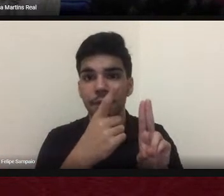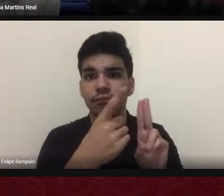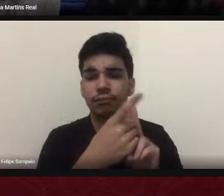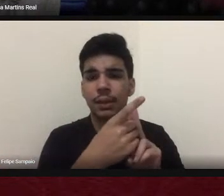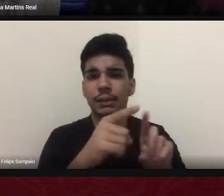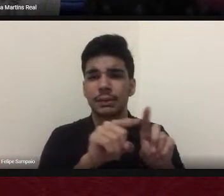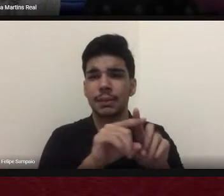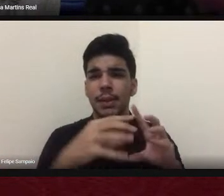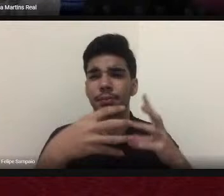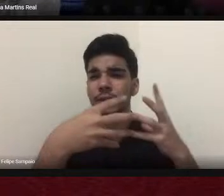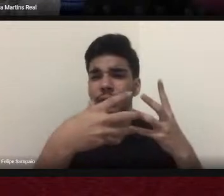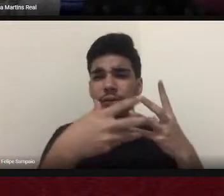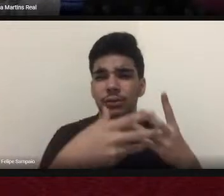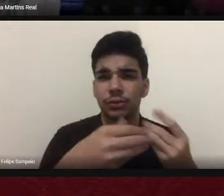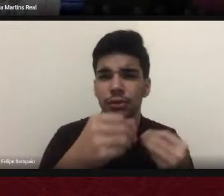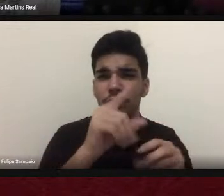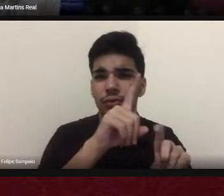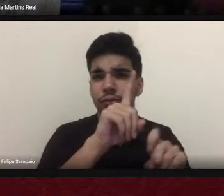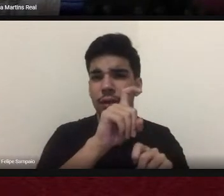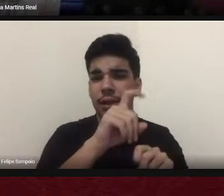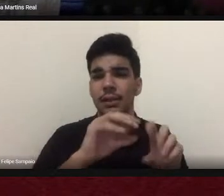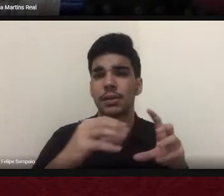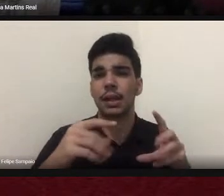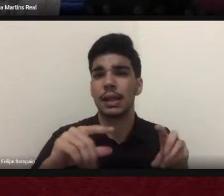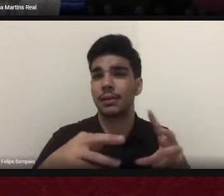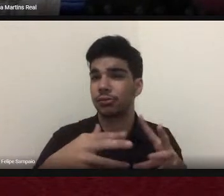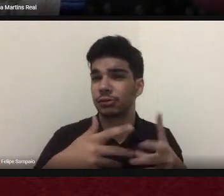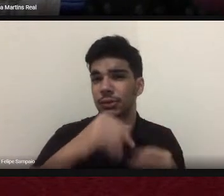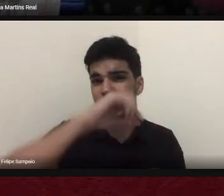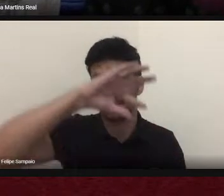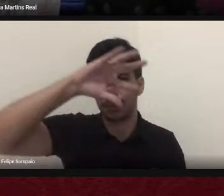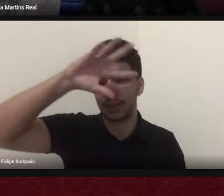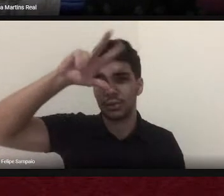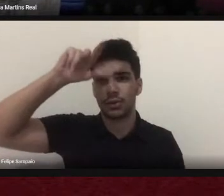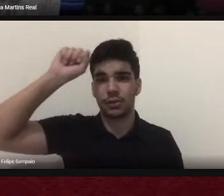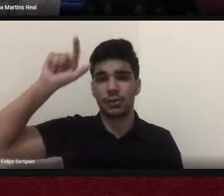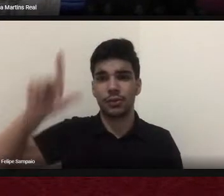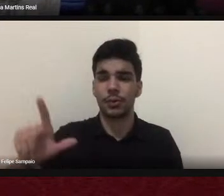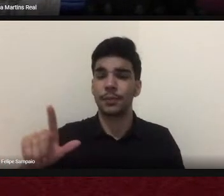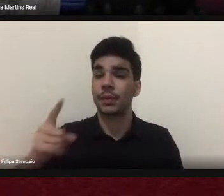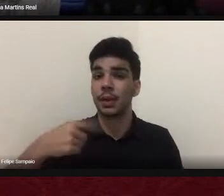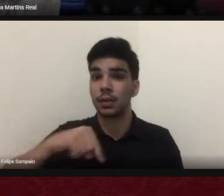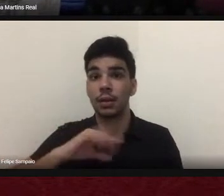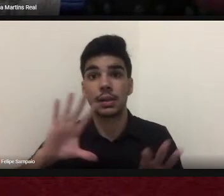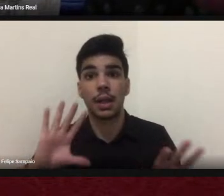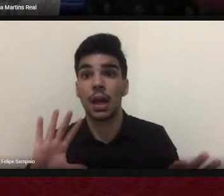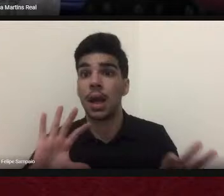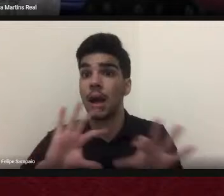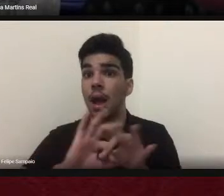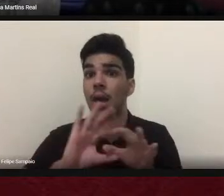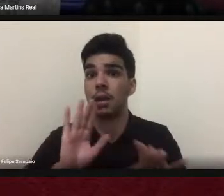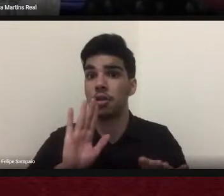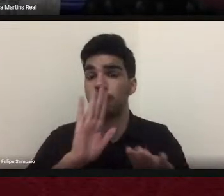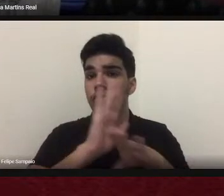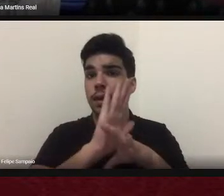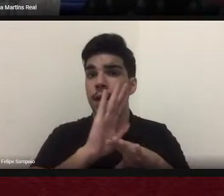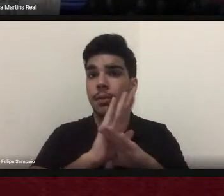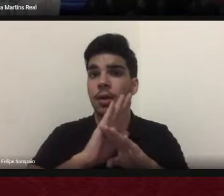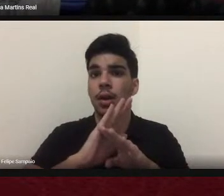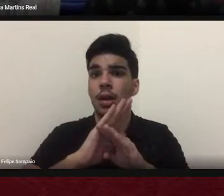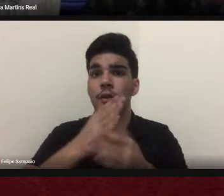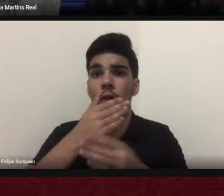do Mato Grosso do Sul. A gente contribuiu efetivamente com o acesso de mais pessoas à educação superior.